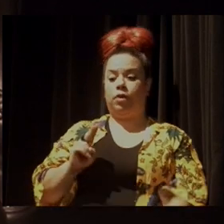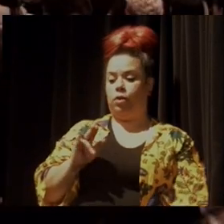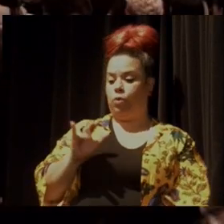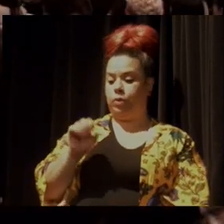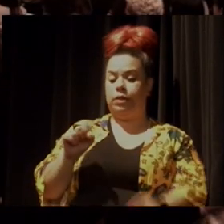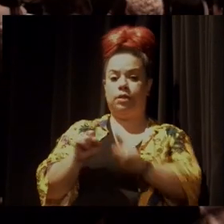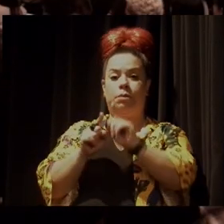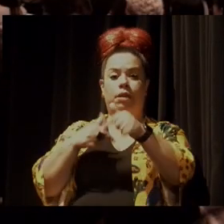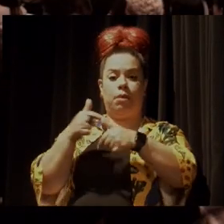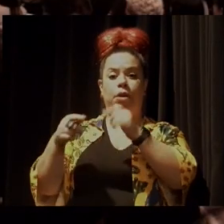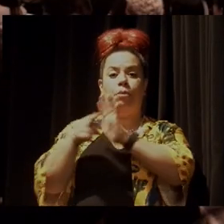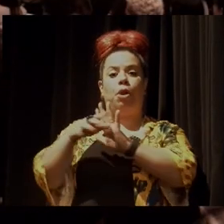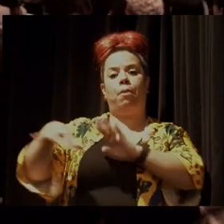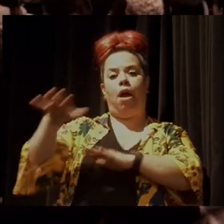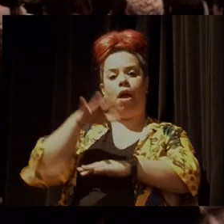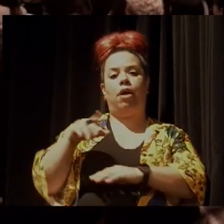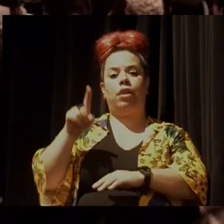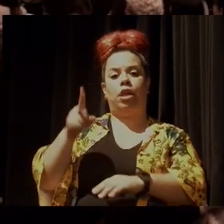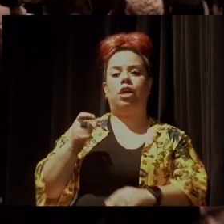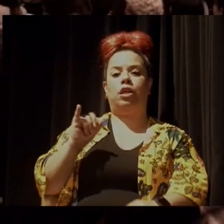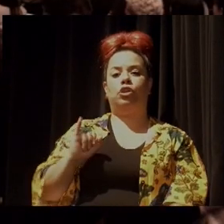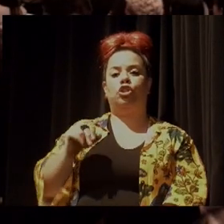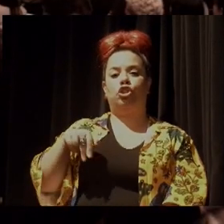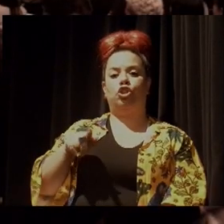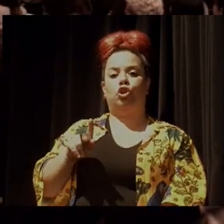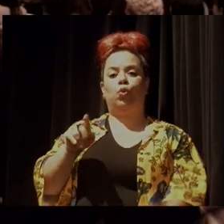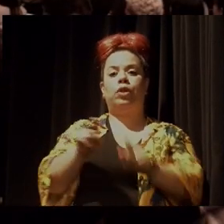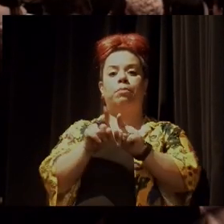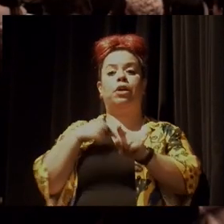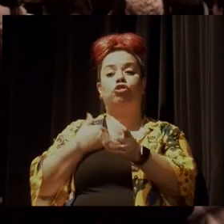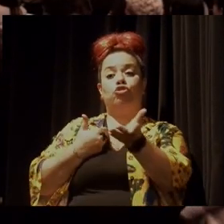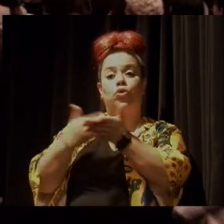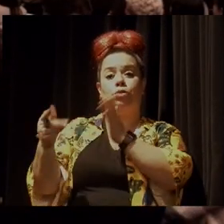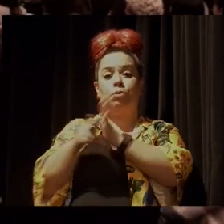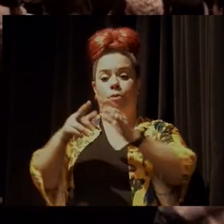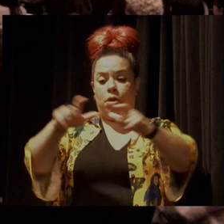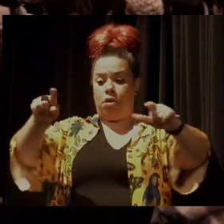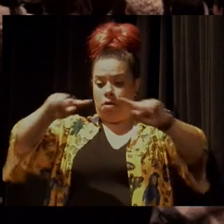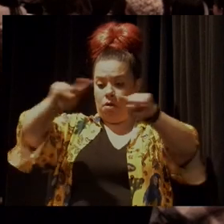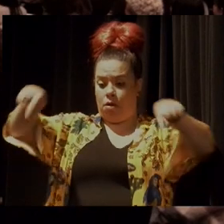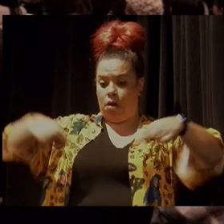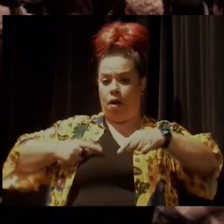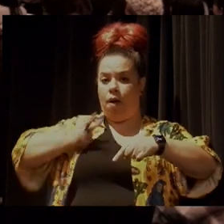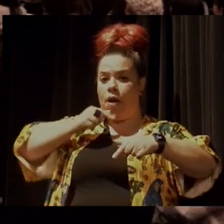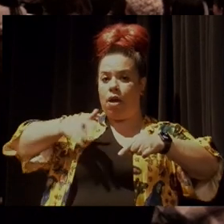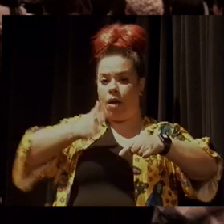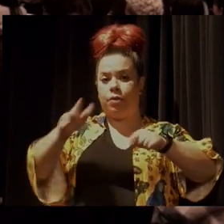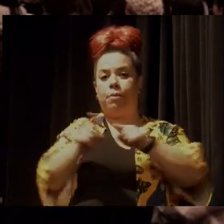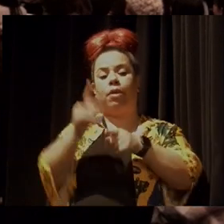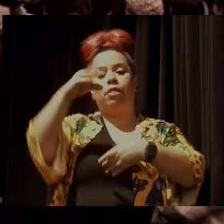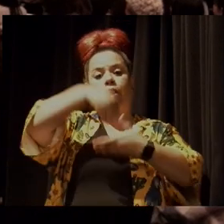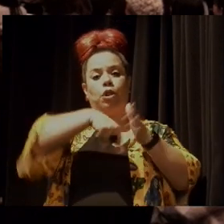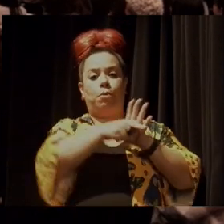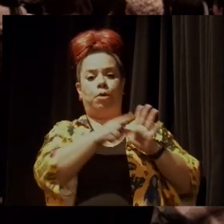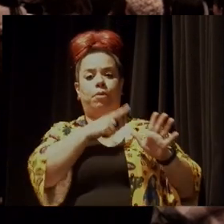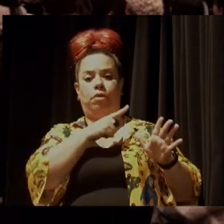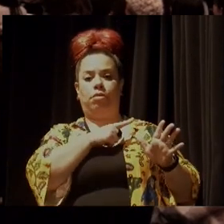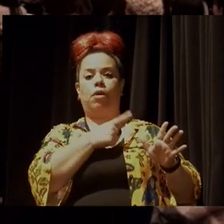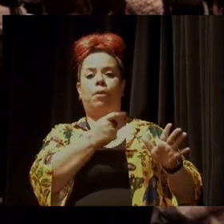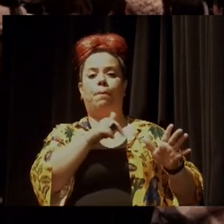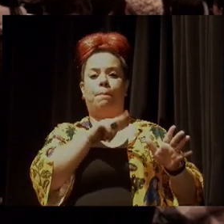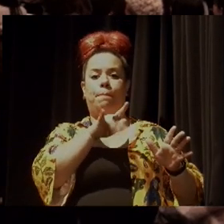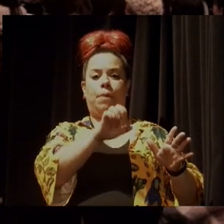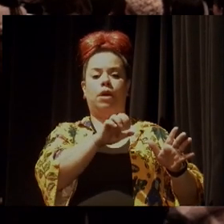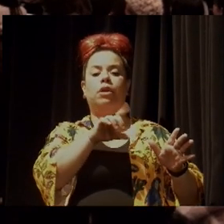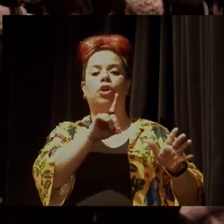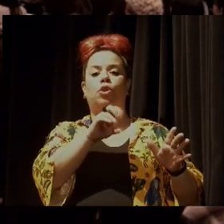Xingu, e a gente começou o trabalho na bacia do Xingu, dentro do Parque Indígena do Xingu, que é uma das terras indígenas mais antigas do Brasil,